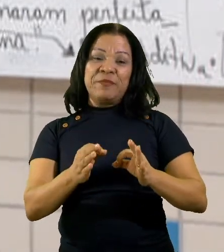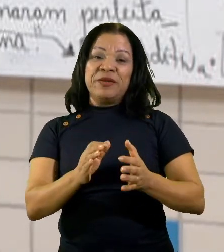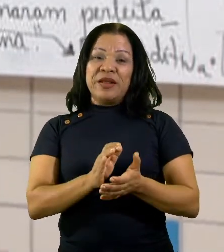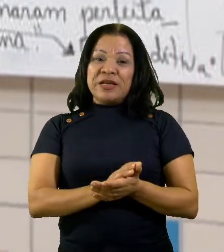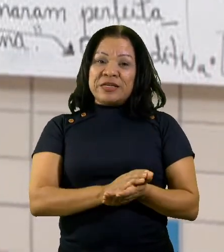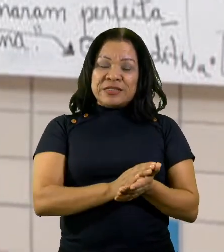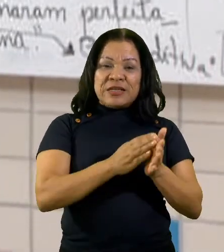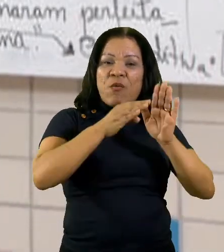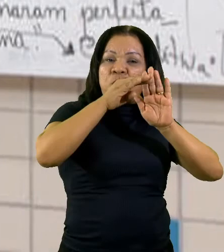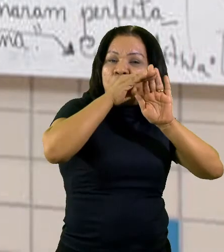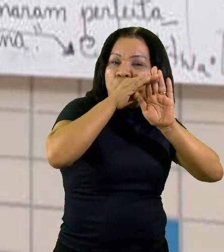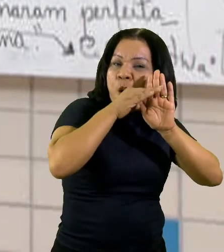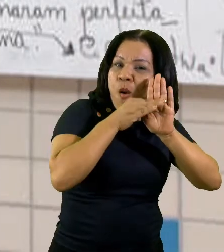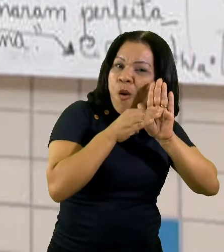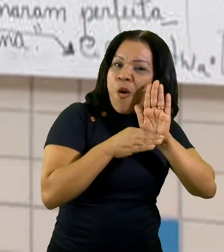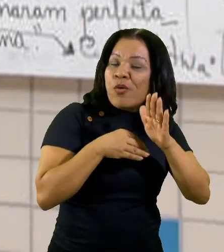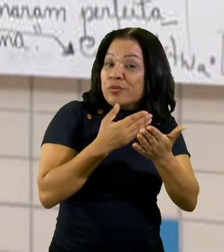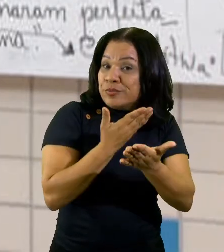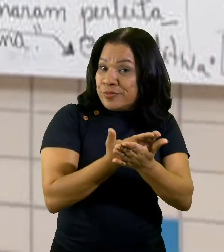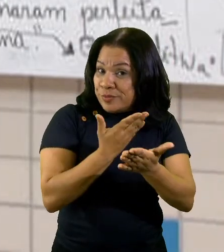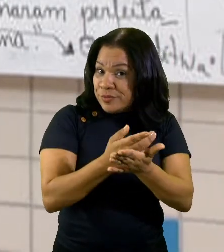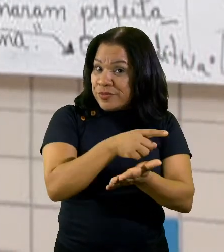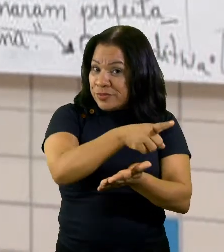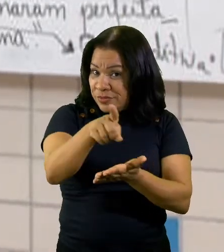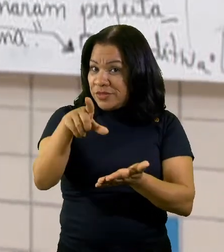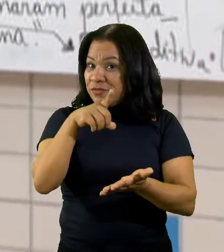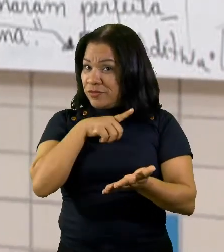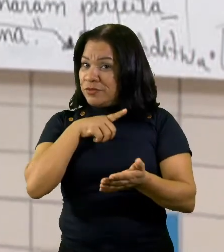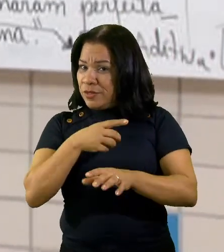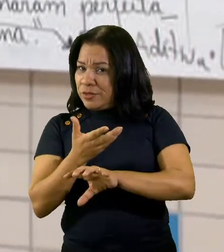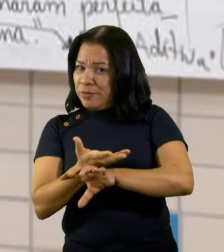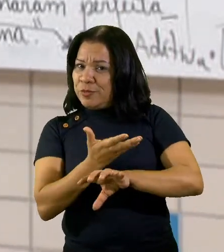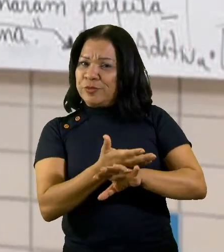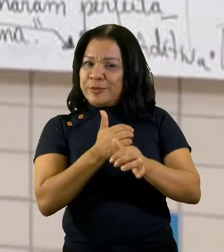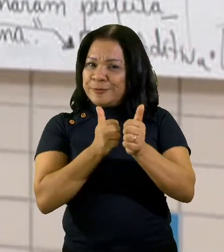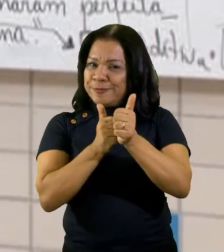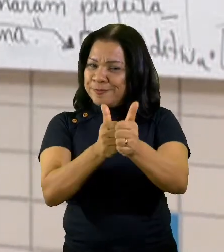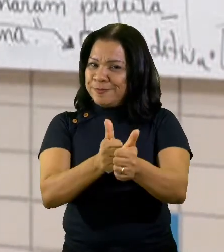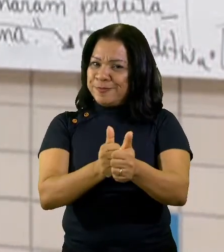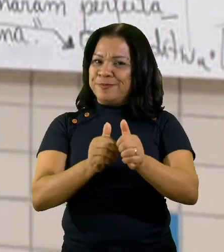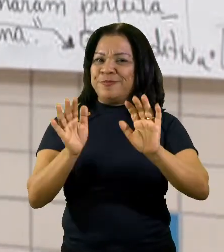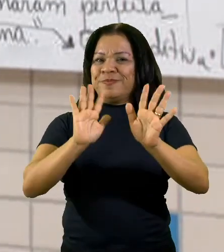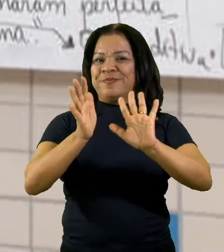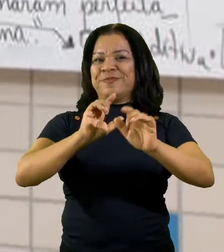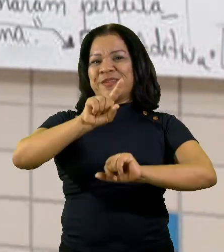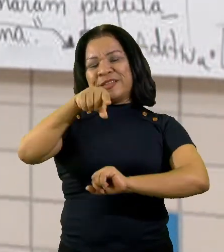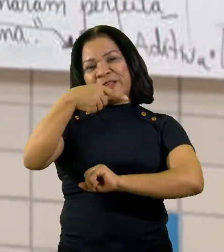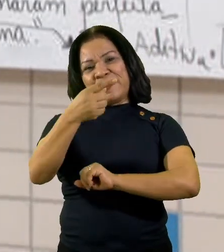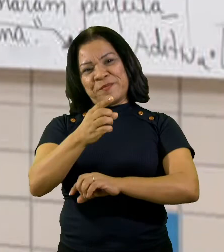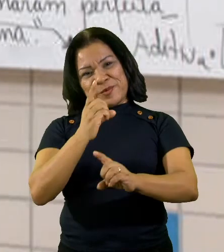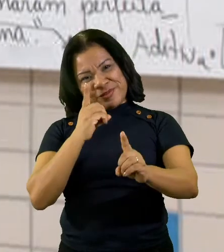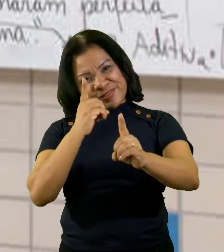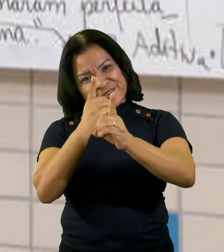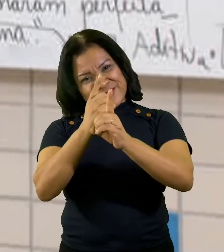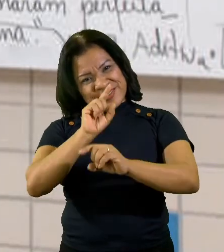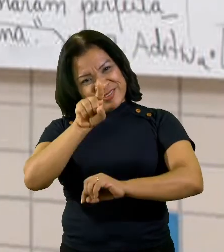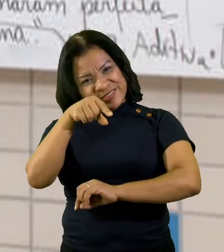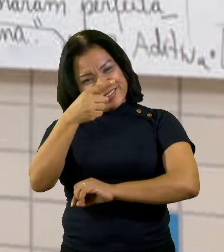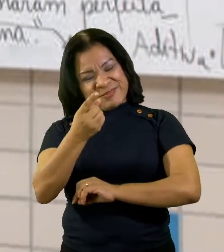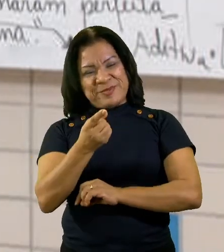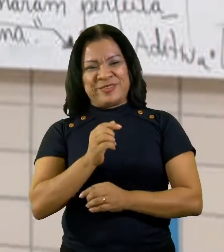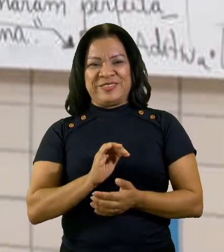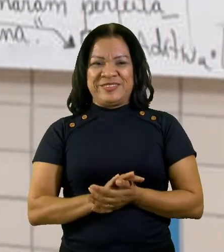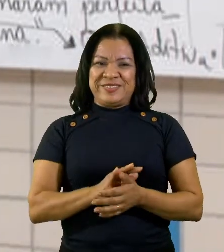vocês têm muitas disciplinas para serem acompanhadas. Até breve. Vejo vocês na próxima teleaula. Um